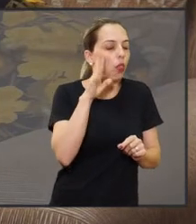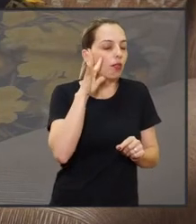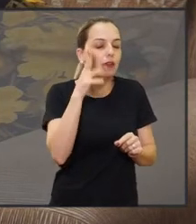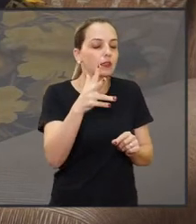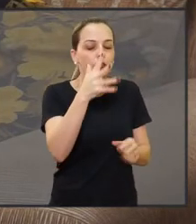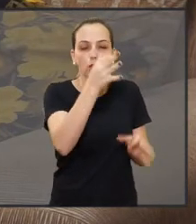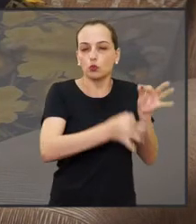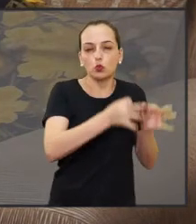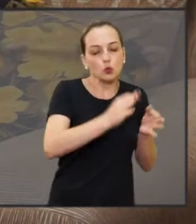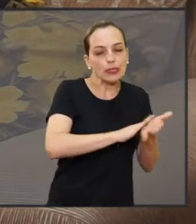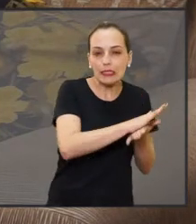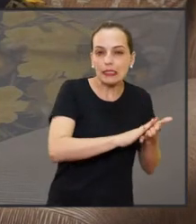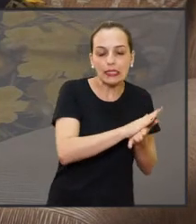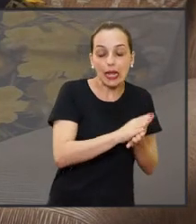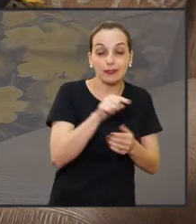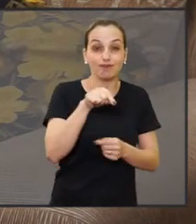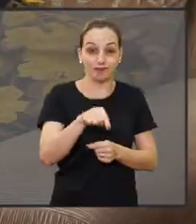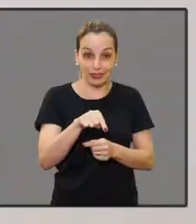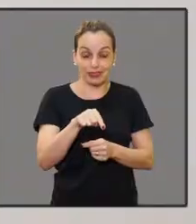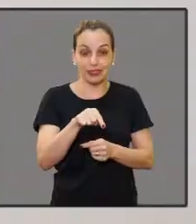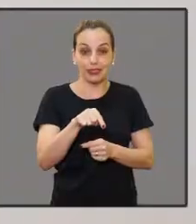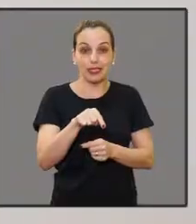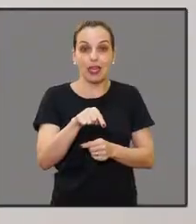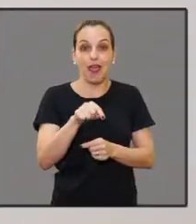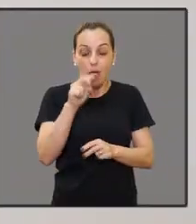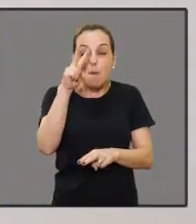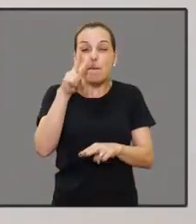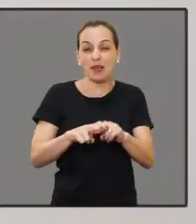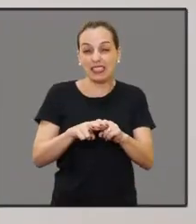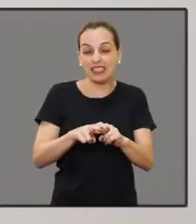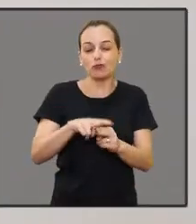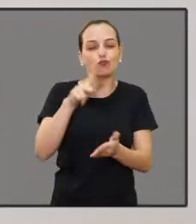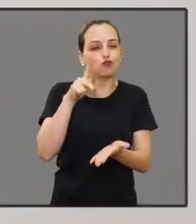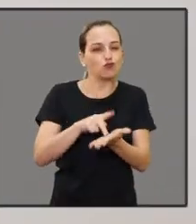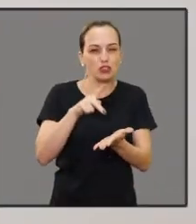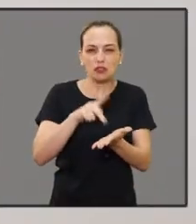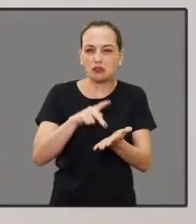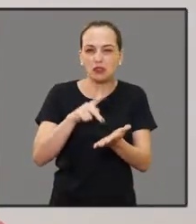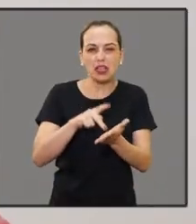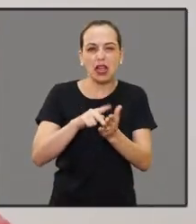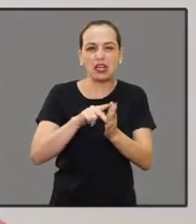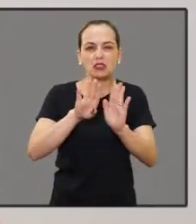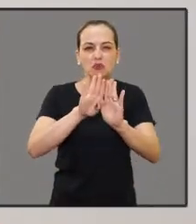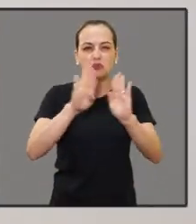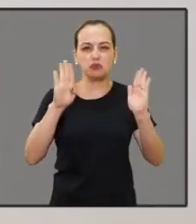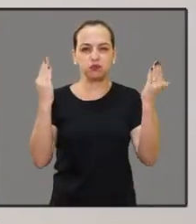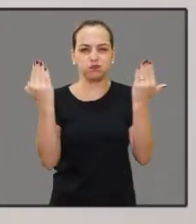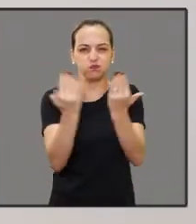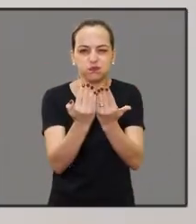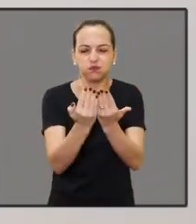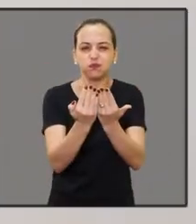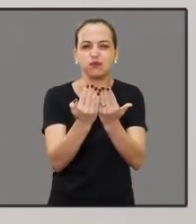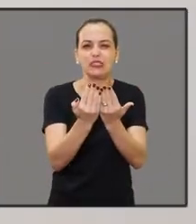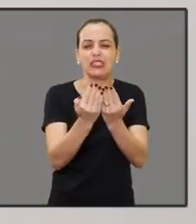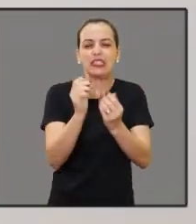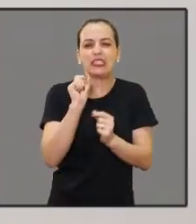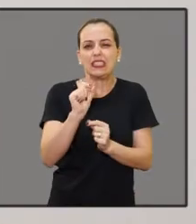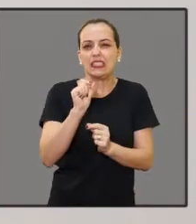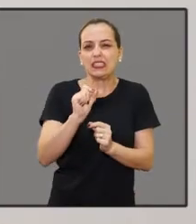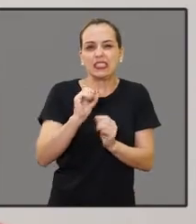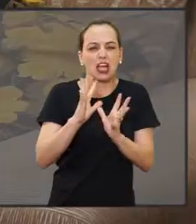sentença, não tem nada. O Pirajuí é um presídio já, é um presídio, é tipo Carandiru, tudo fechado,